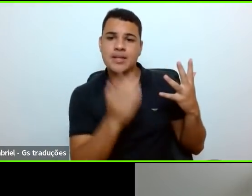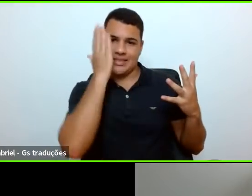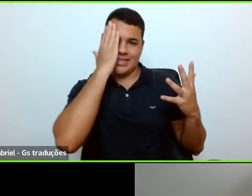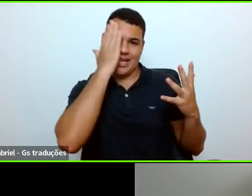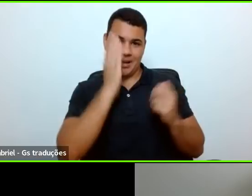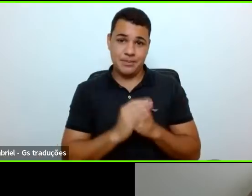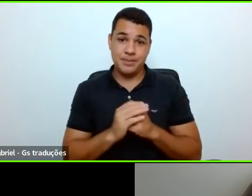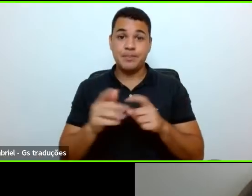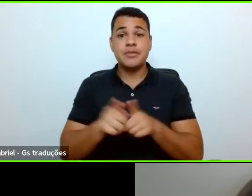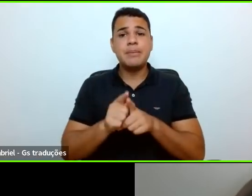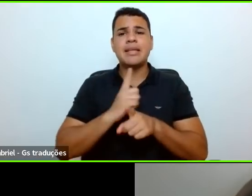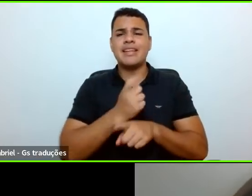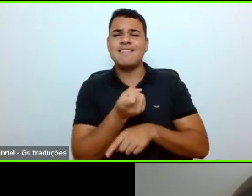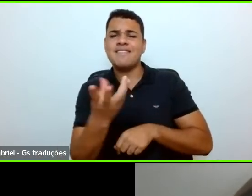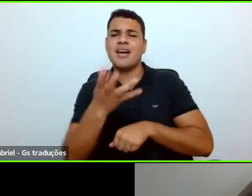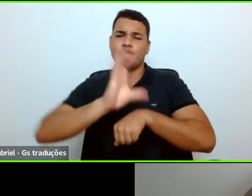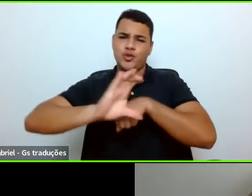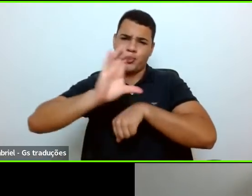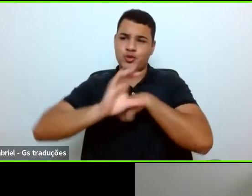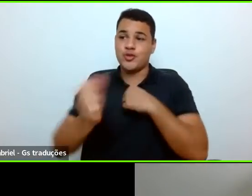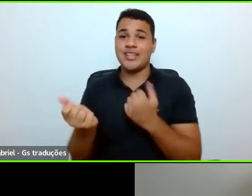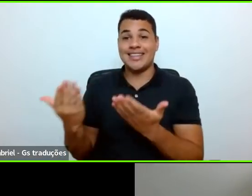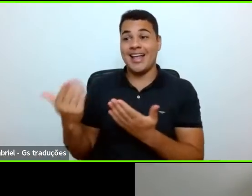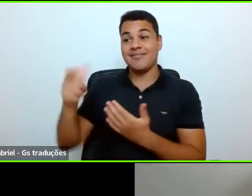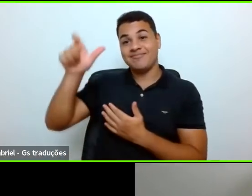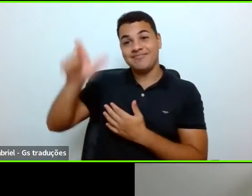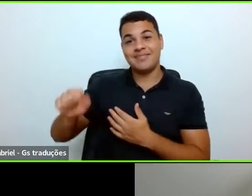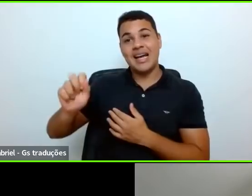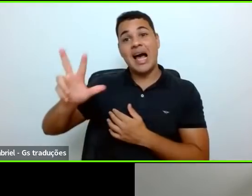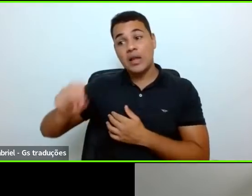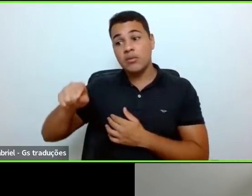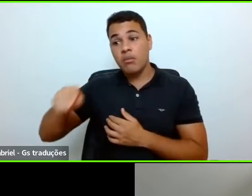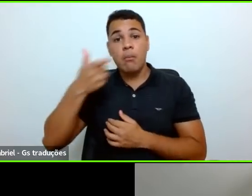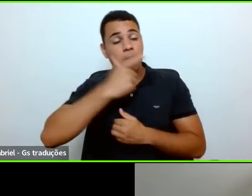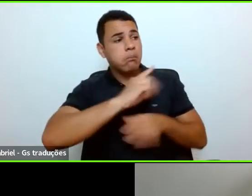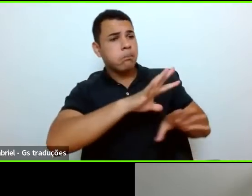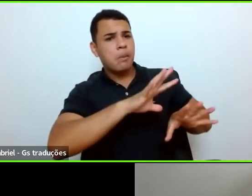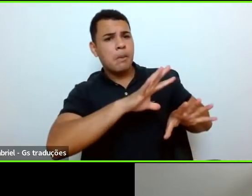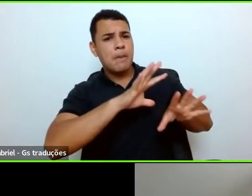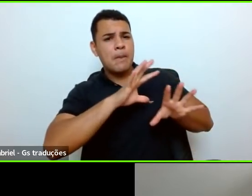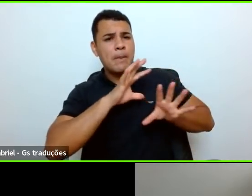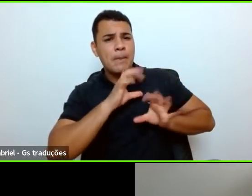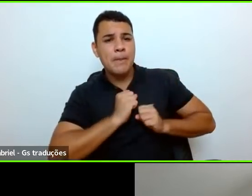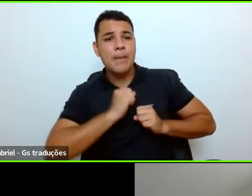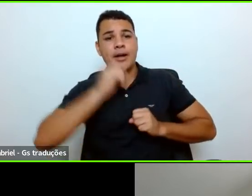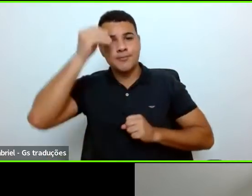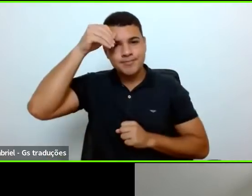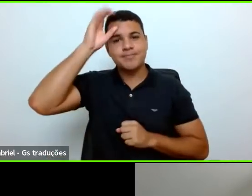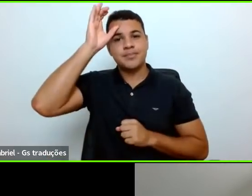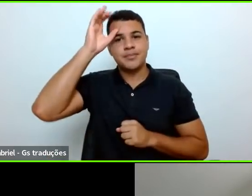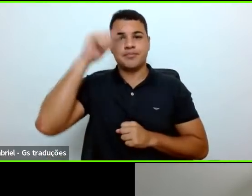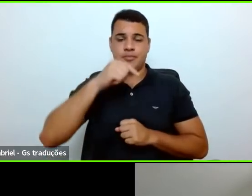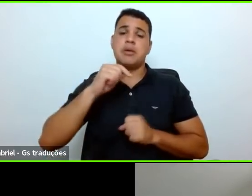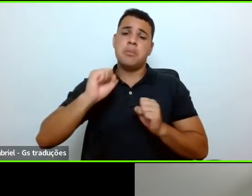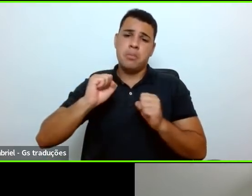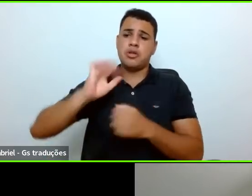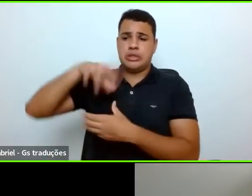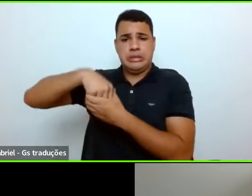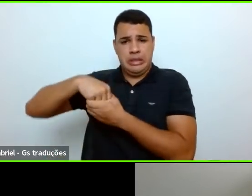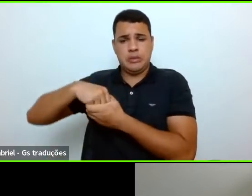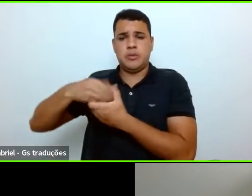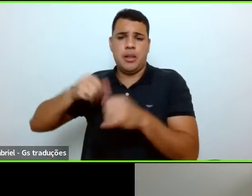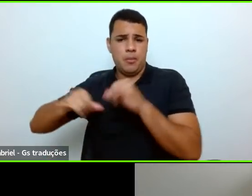para que o bolsista tenha um conhecimento além do que lhe é oferecido no laboratório, ou seja, na bancada,